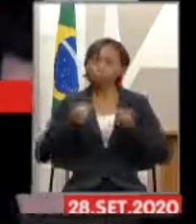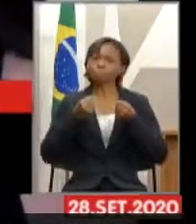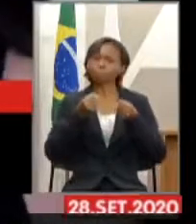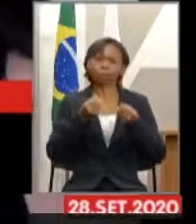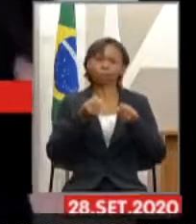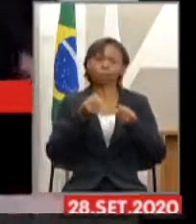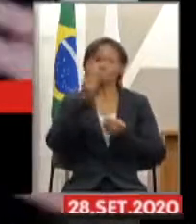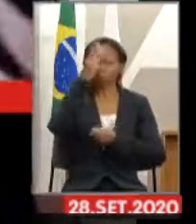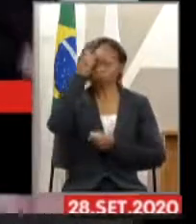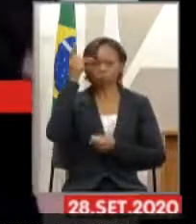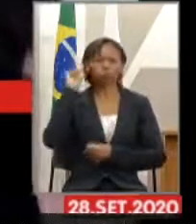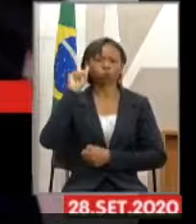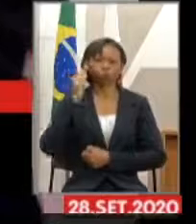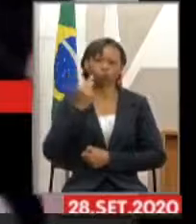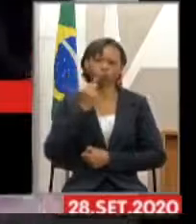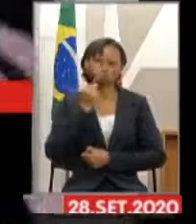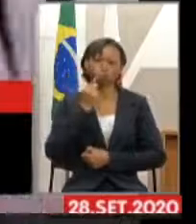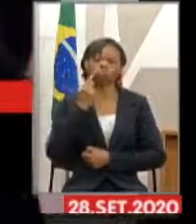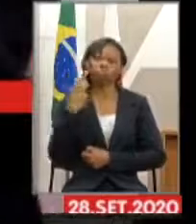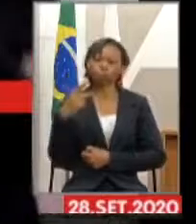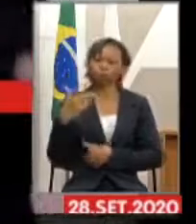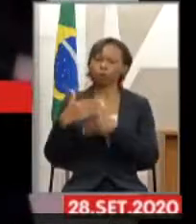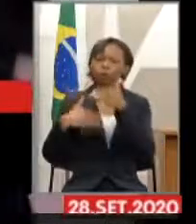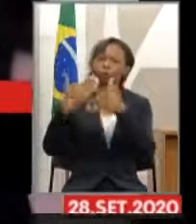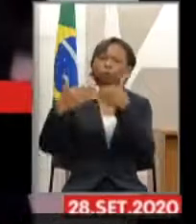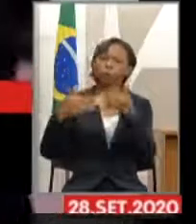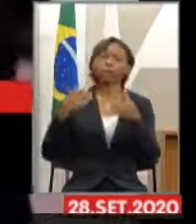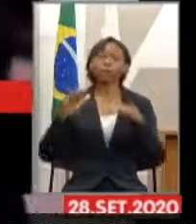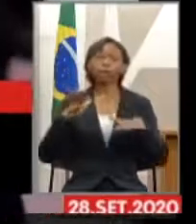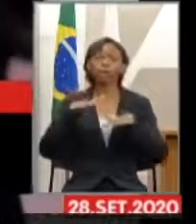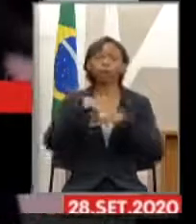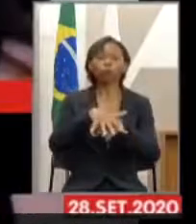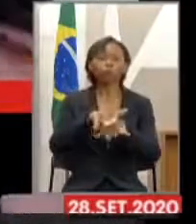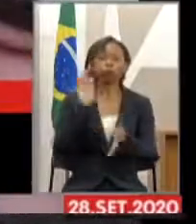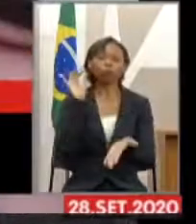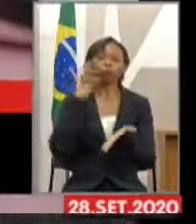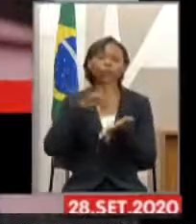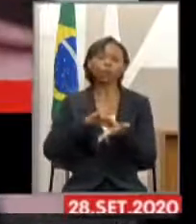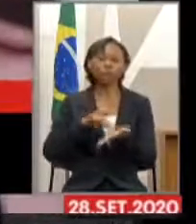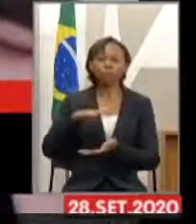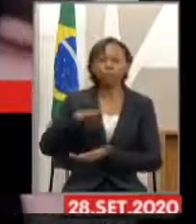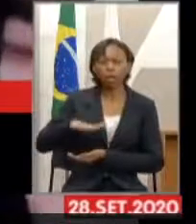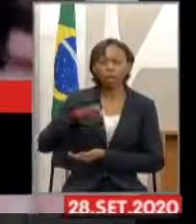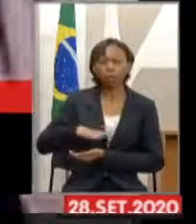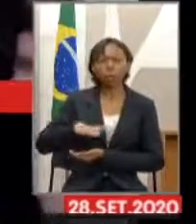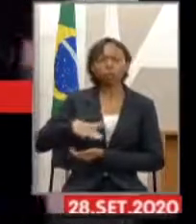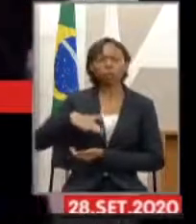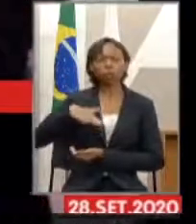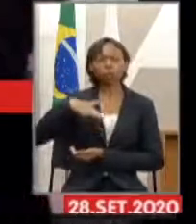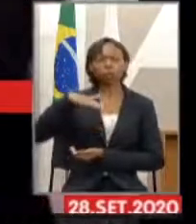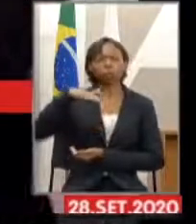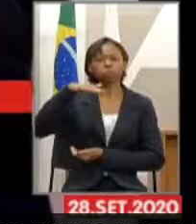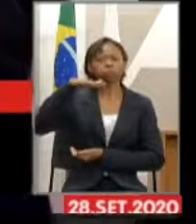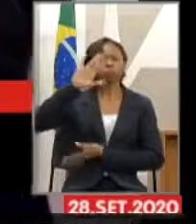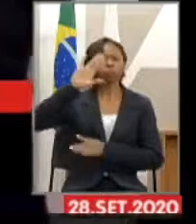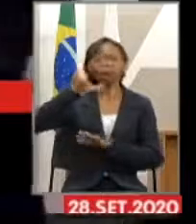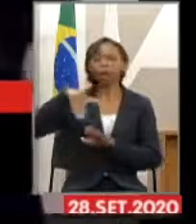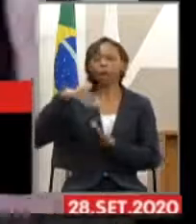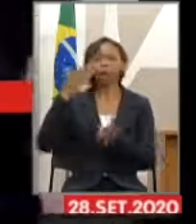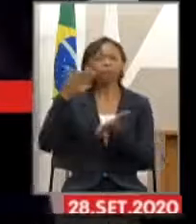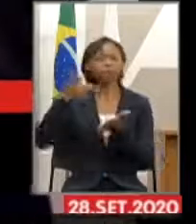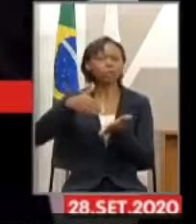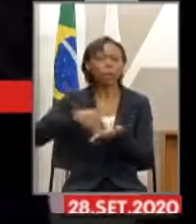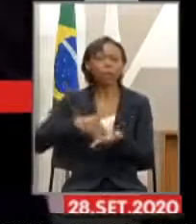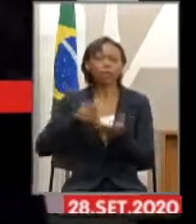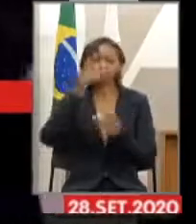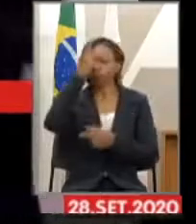surda, do seu desenvolvimento e da inclusão, de fato, da sociedade, desde a criança ao indivíduo idoso,